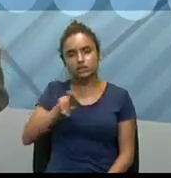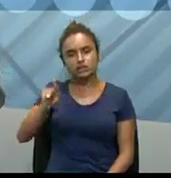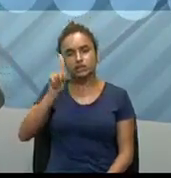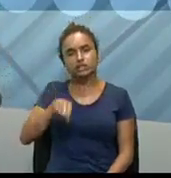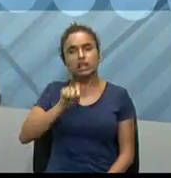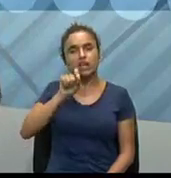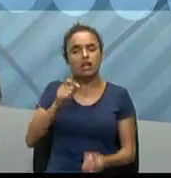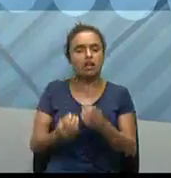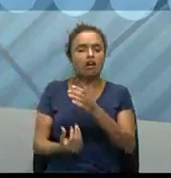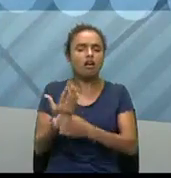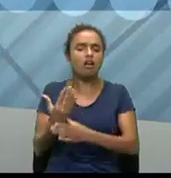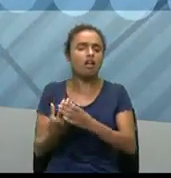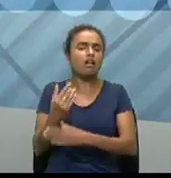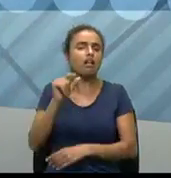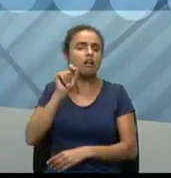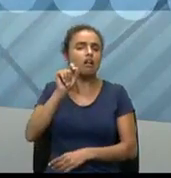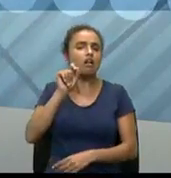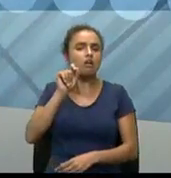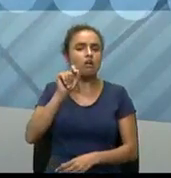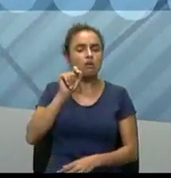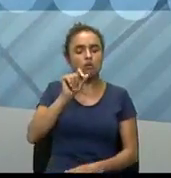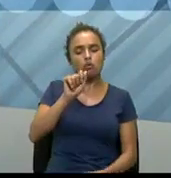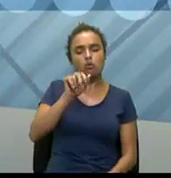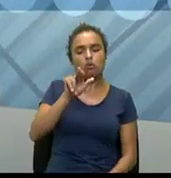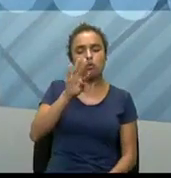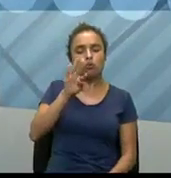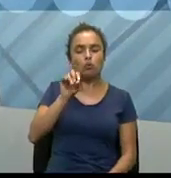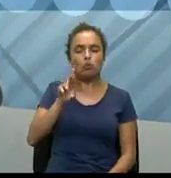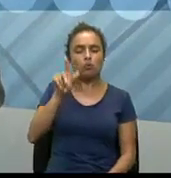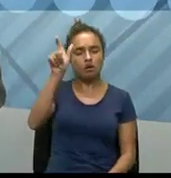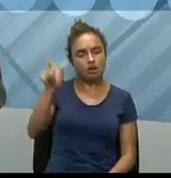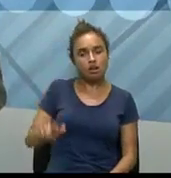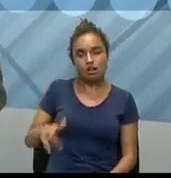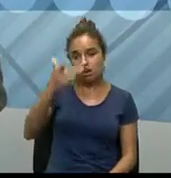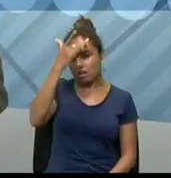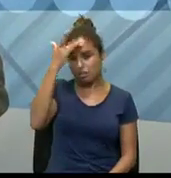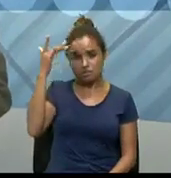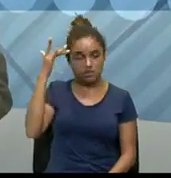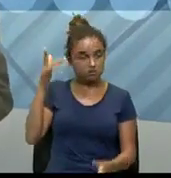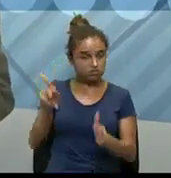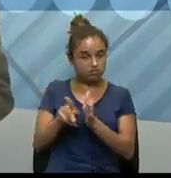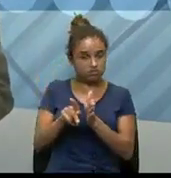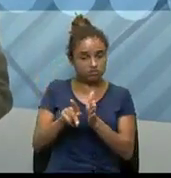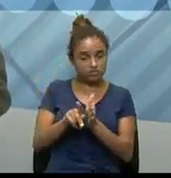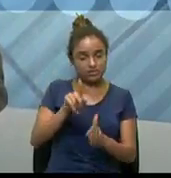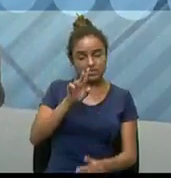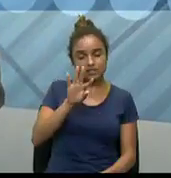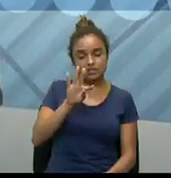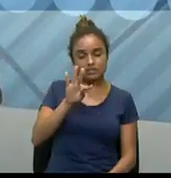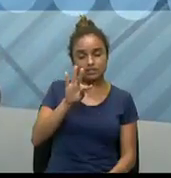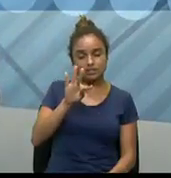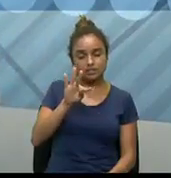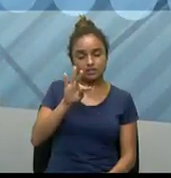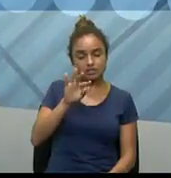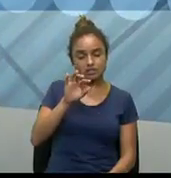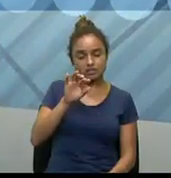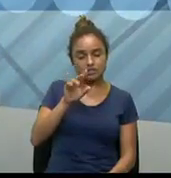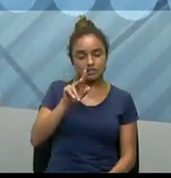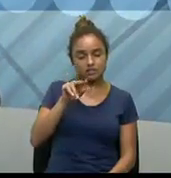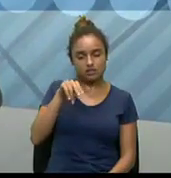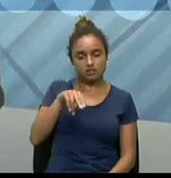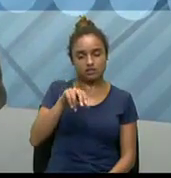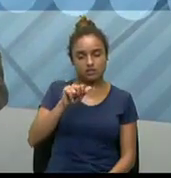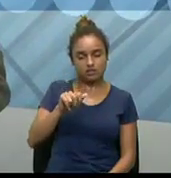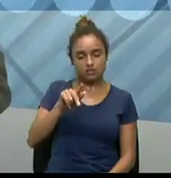criou, então, foi denominado um autor, o próprio Satoshi Nakamoto, ele não sabia de nada,